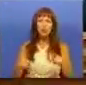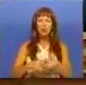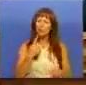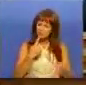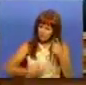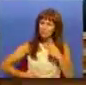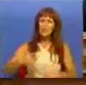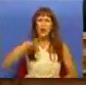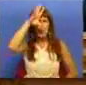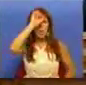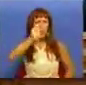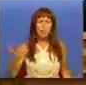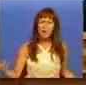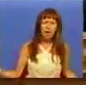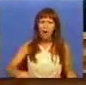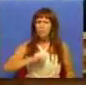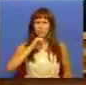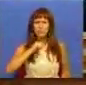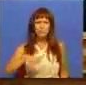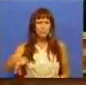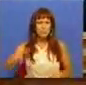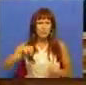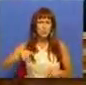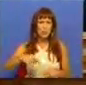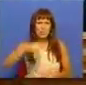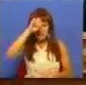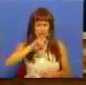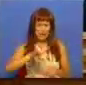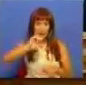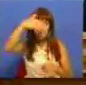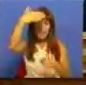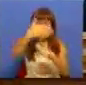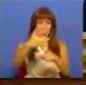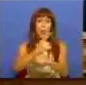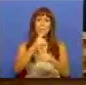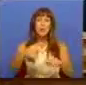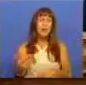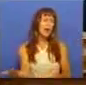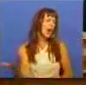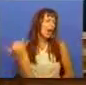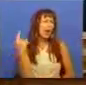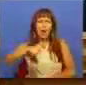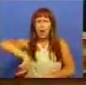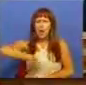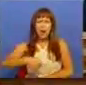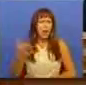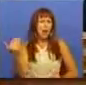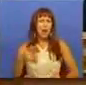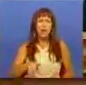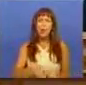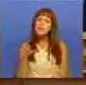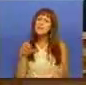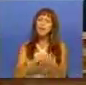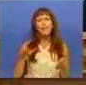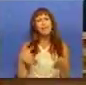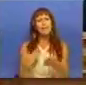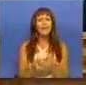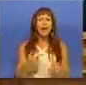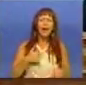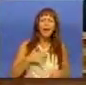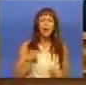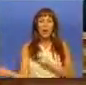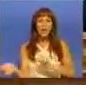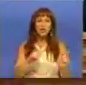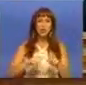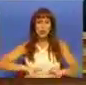estranho que o Governo não se tenha nunca lembrado disto. A primeira pergunta, Porquê é que demoraram tanto tempo a dar um sinal de que querem